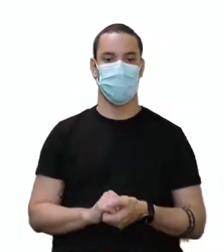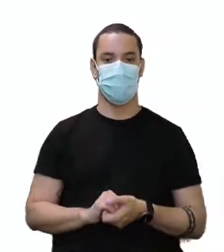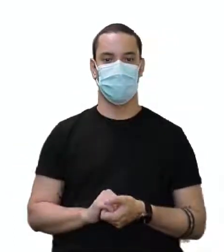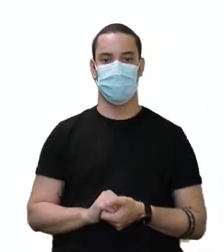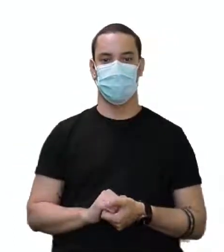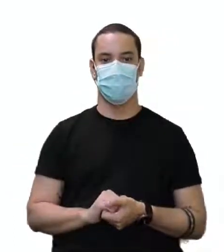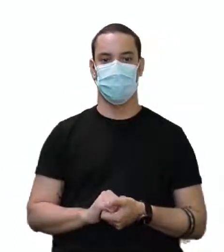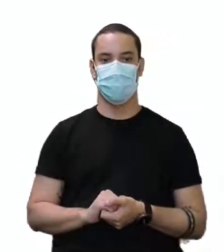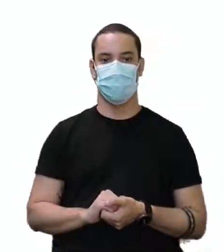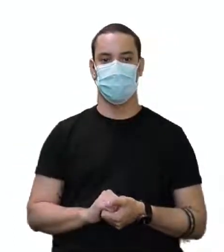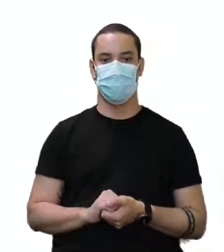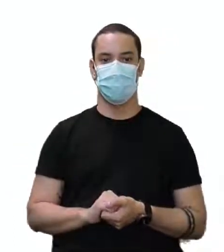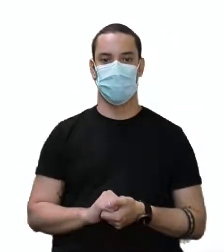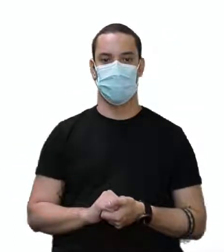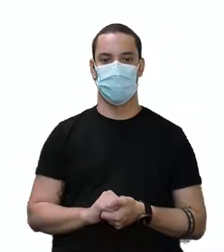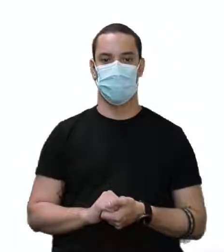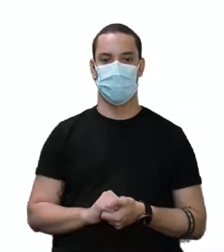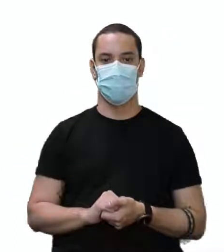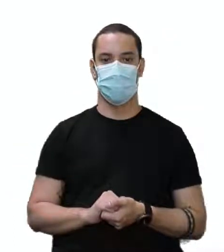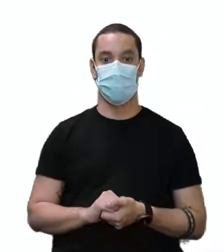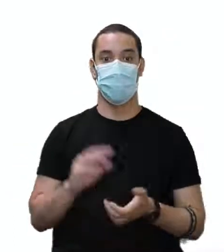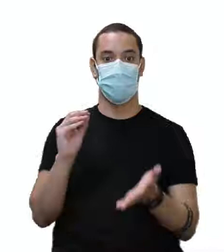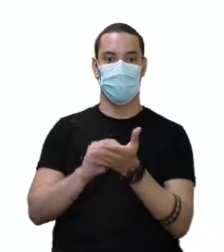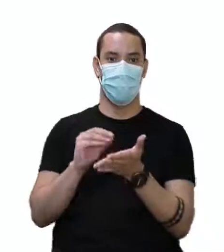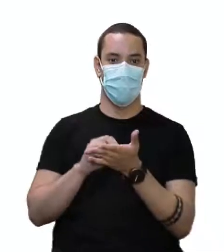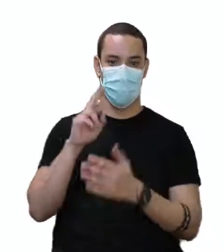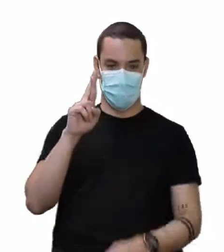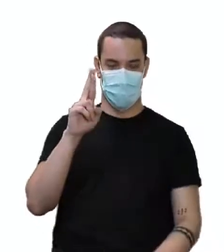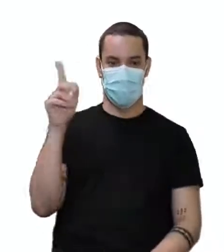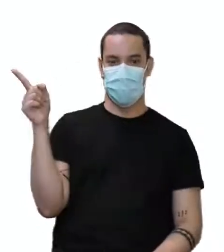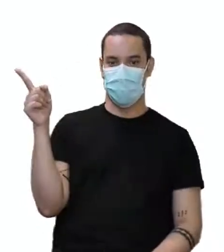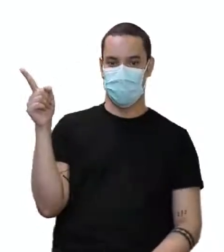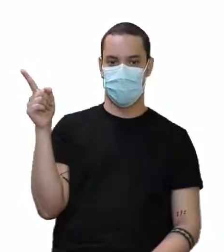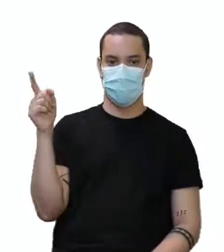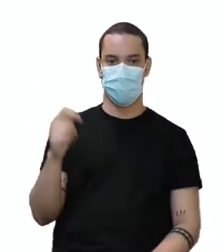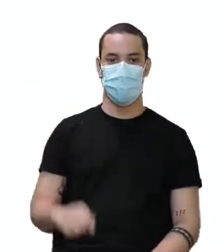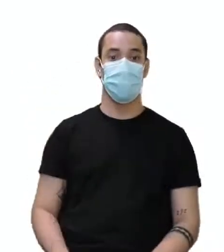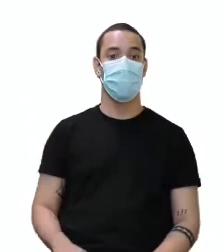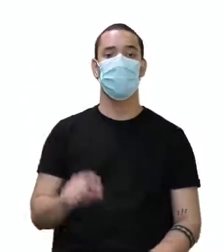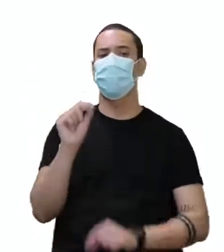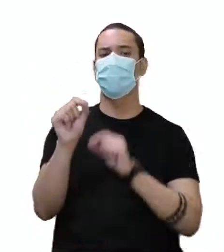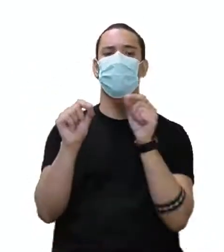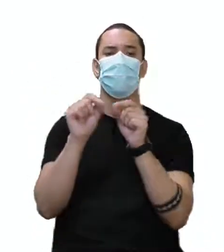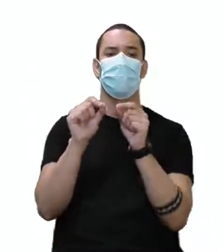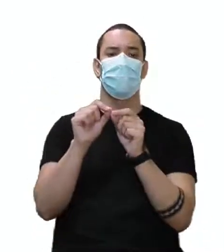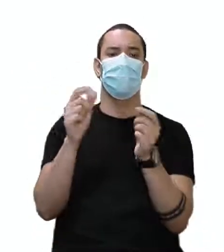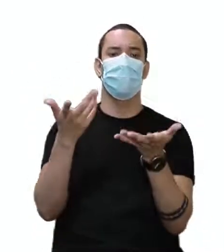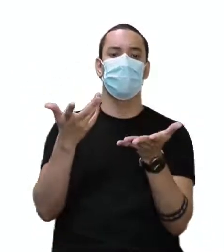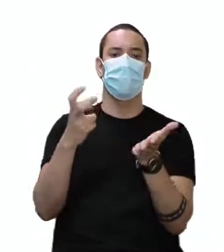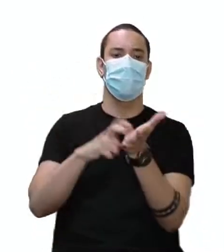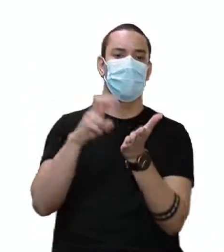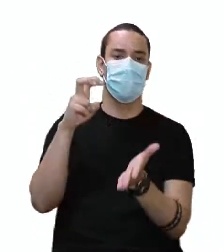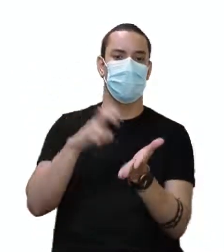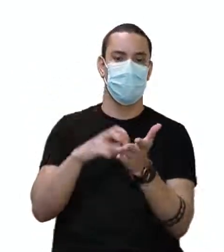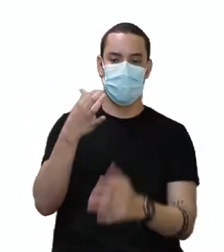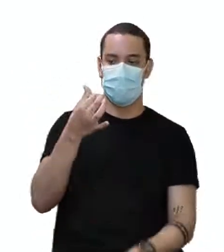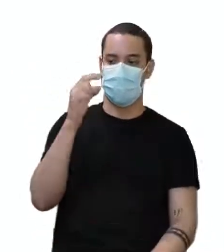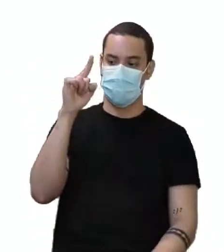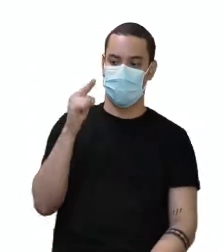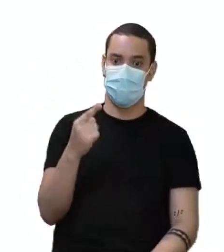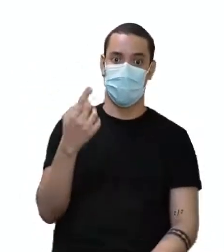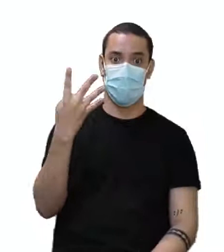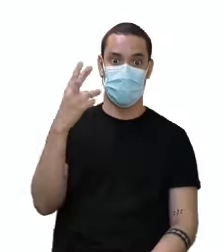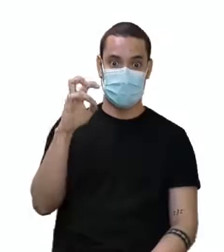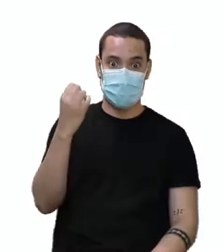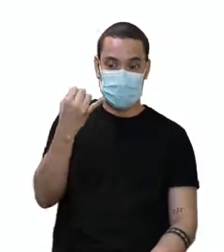morning. Morning. Tem um R aqui. Faltou o meu R. Então, o você estava fazendo às 6h45 essa manhã? Se